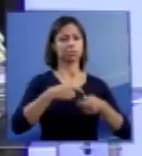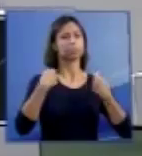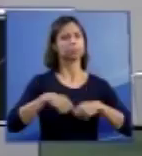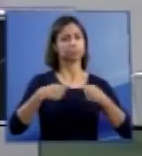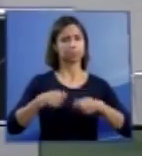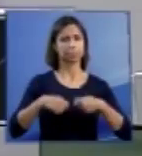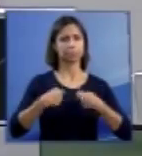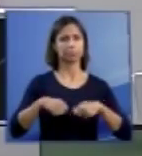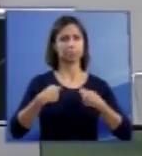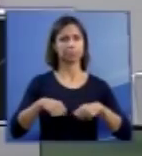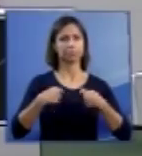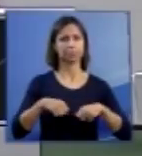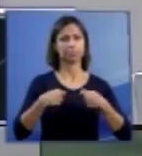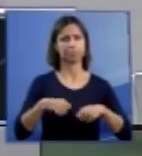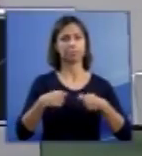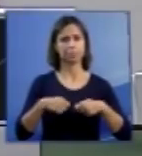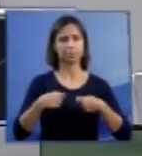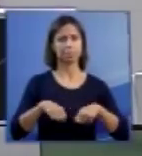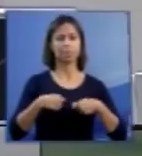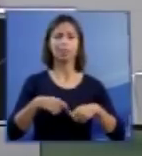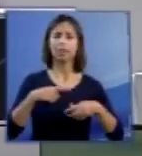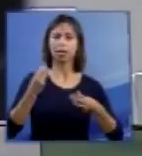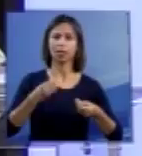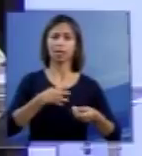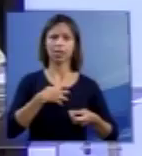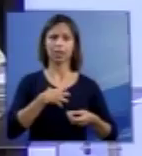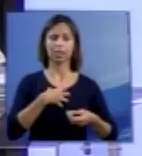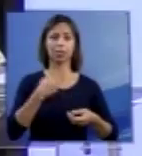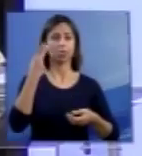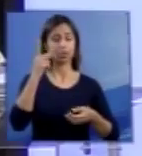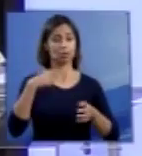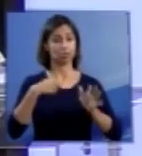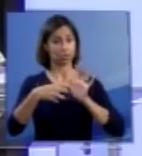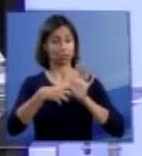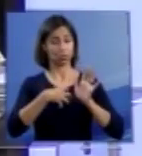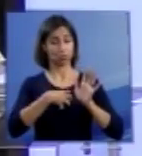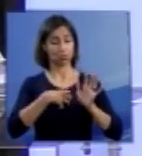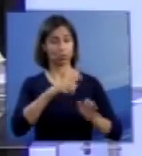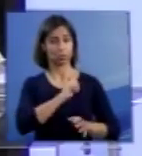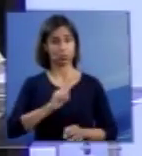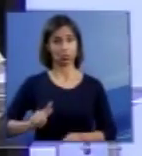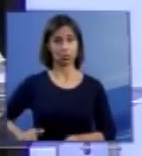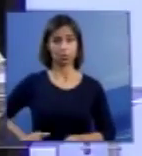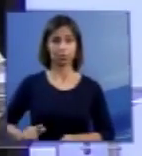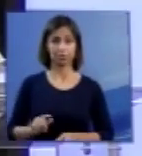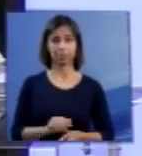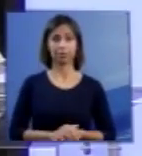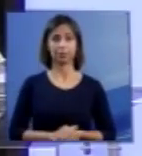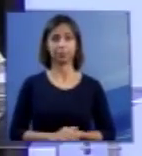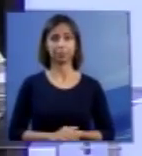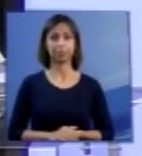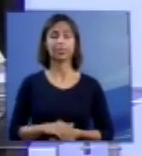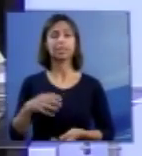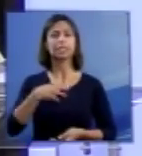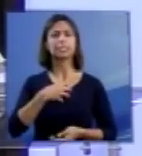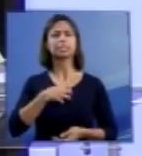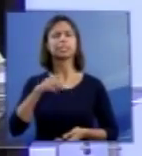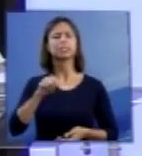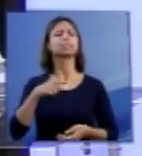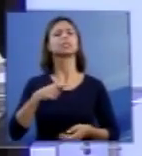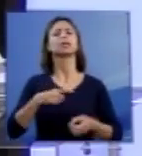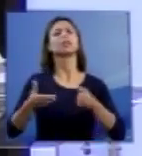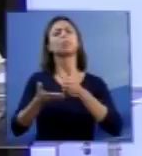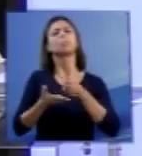exatamente a esse caráter laico do Estado brasileiro. É esse princípio constitucional que